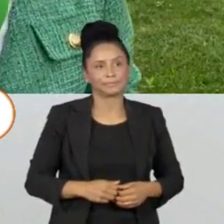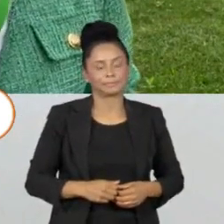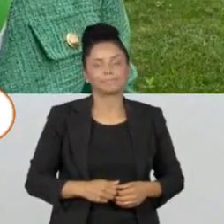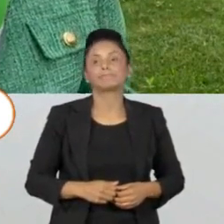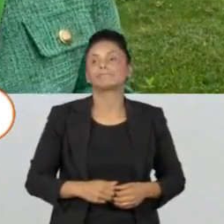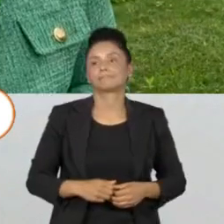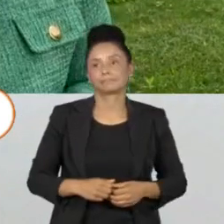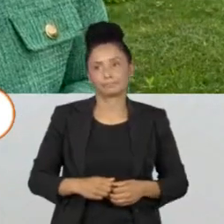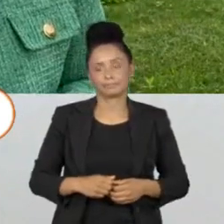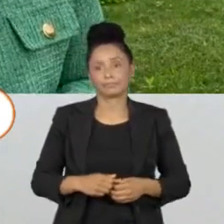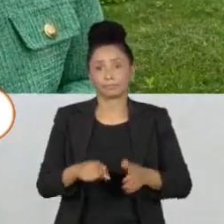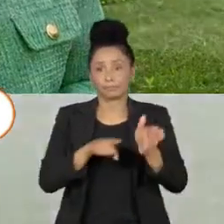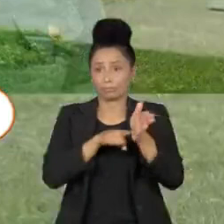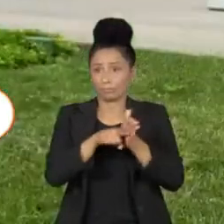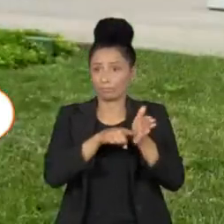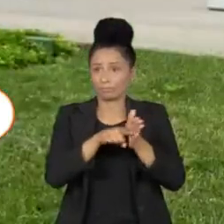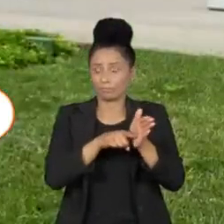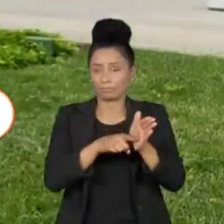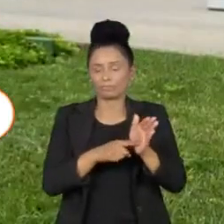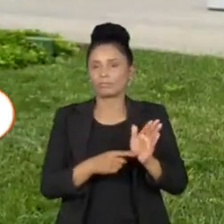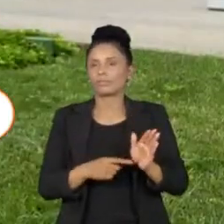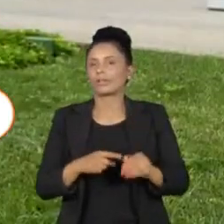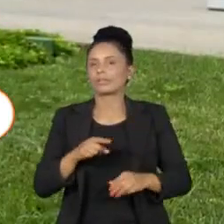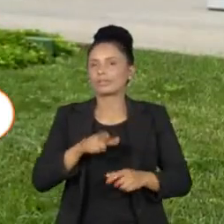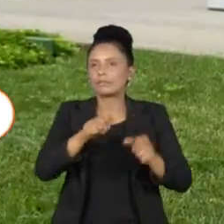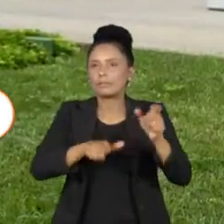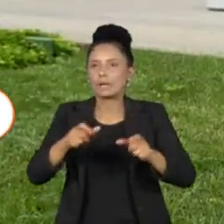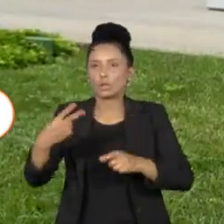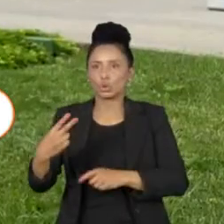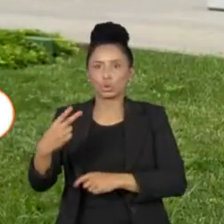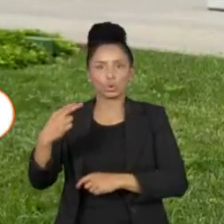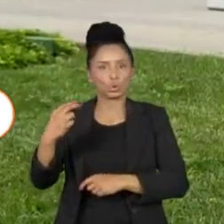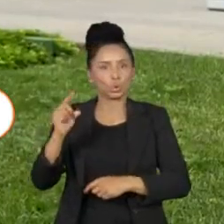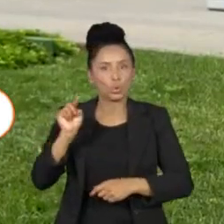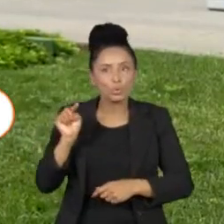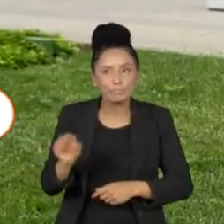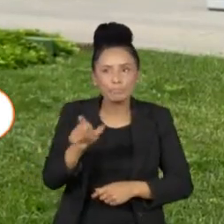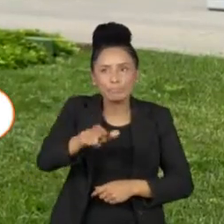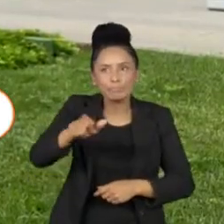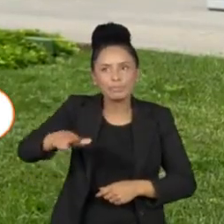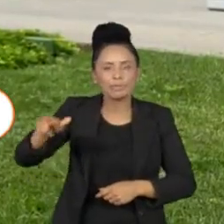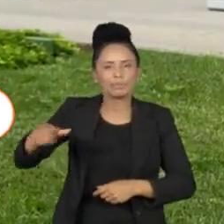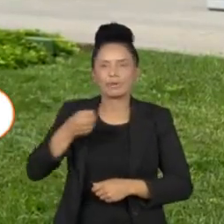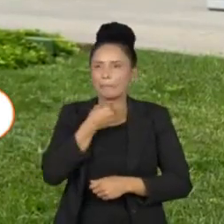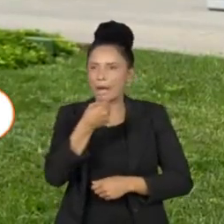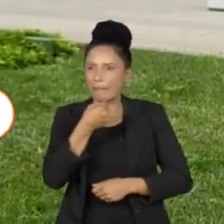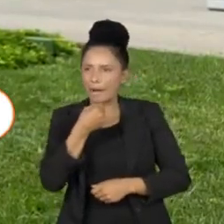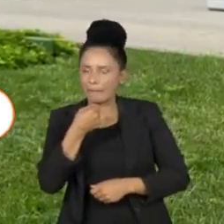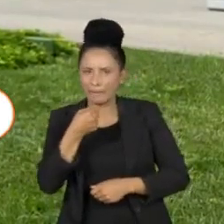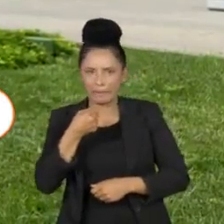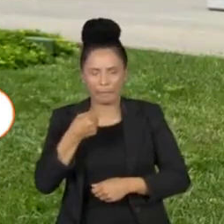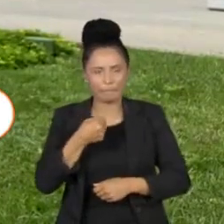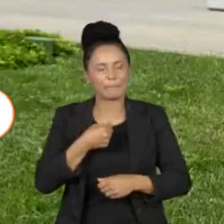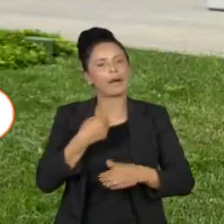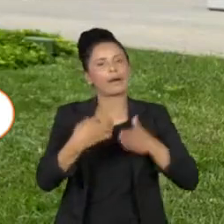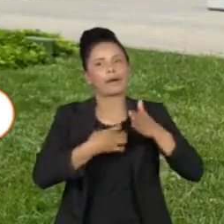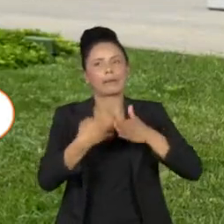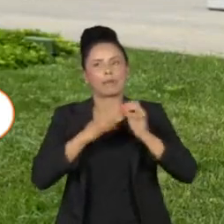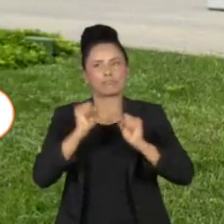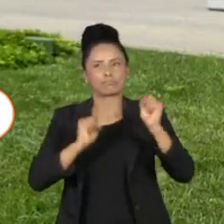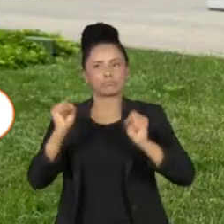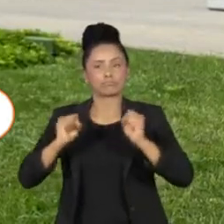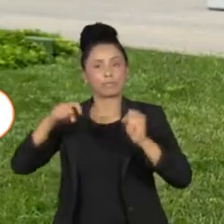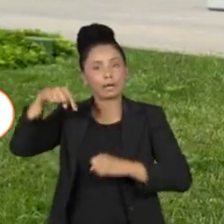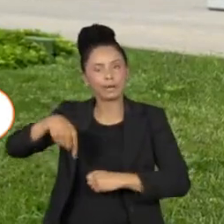Essa pesquisa houve o mais de 2 mil executivos de grandes e médias indústrias do país. Para quase 80